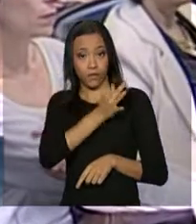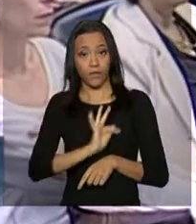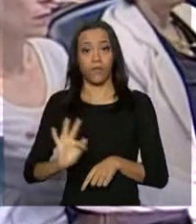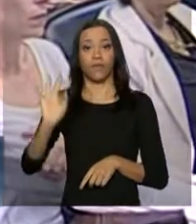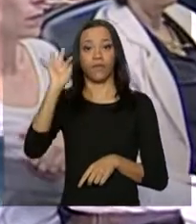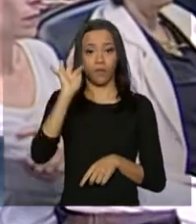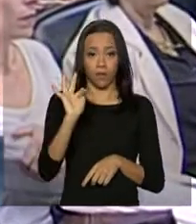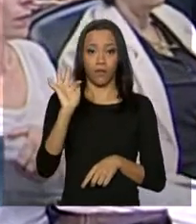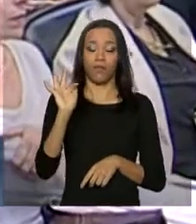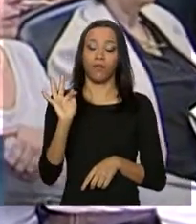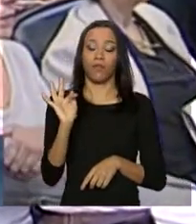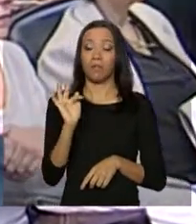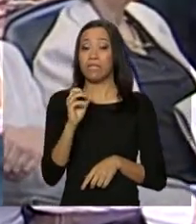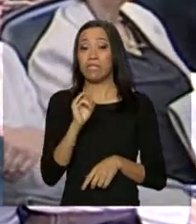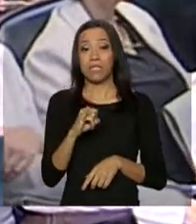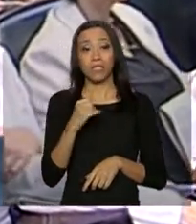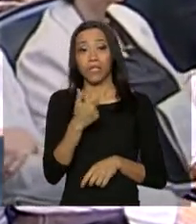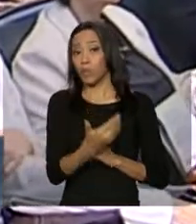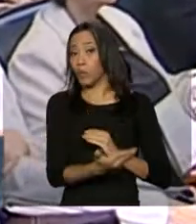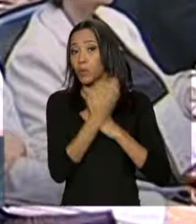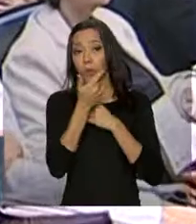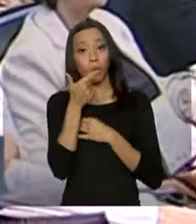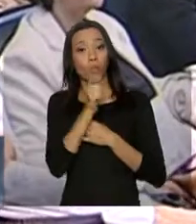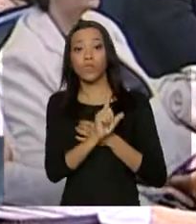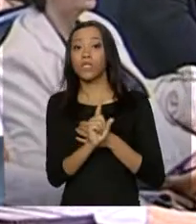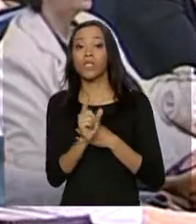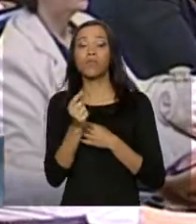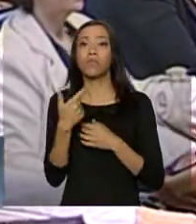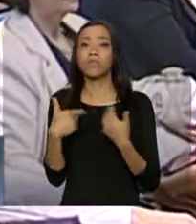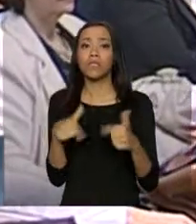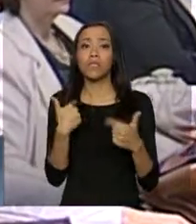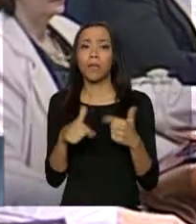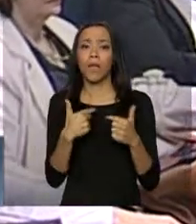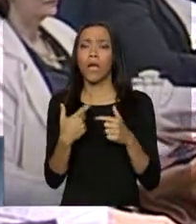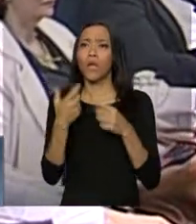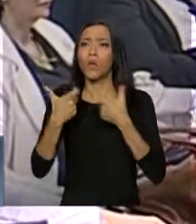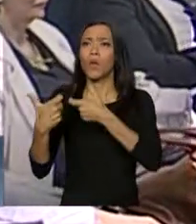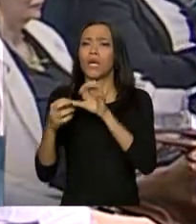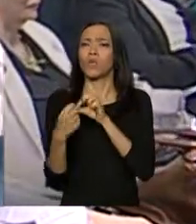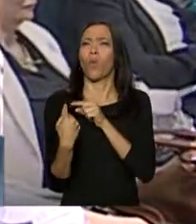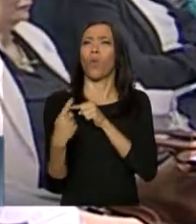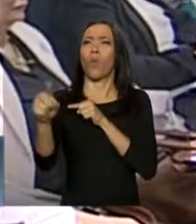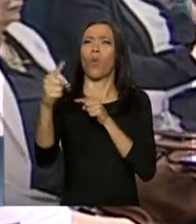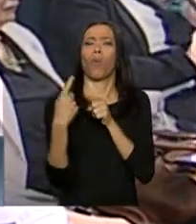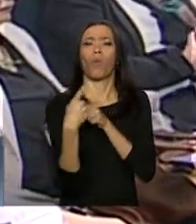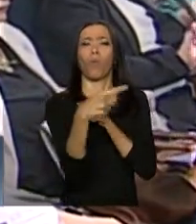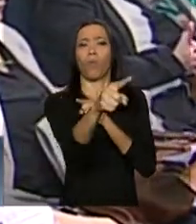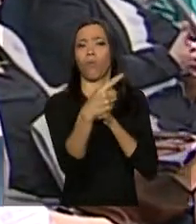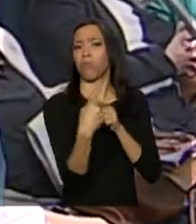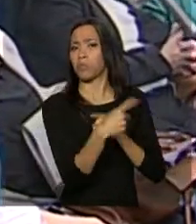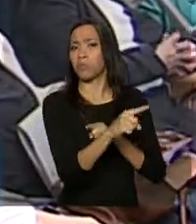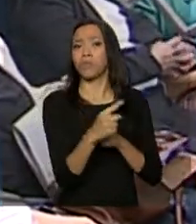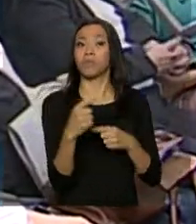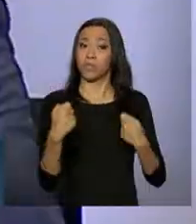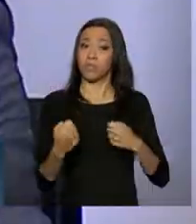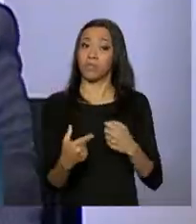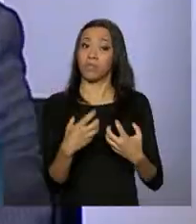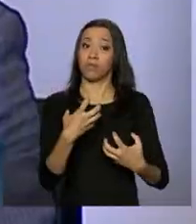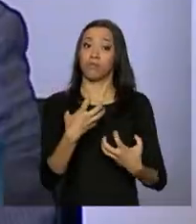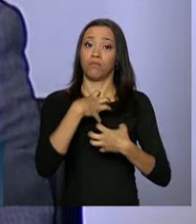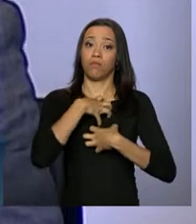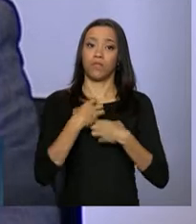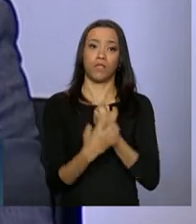operações que são feitas em lugares distantes, muitas vezes, em que a precisa ter segurança